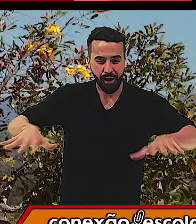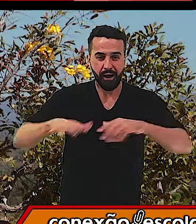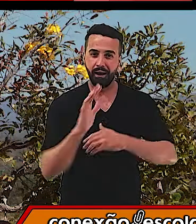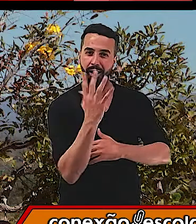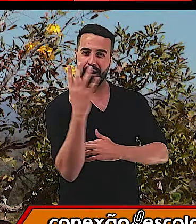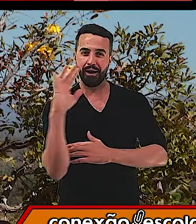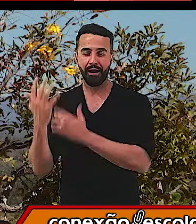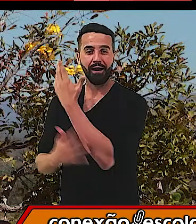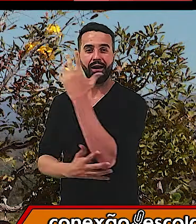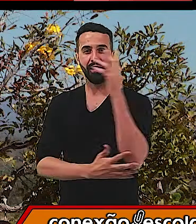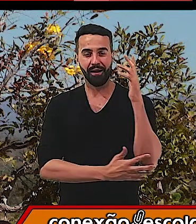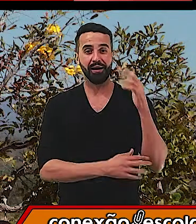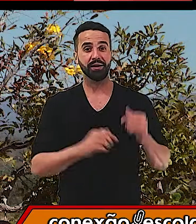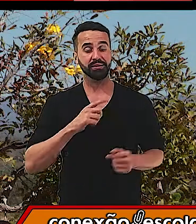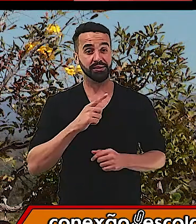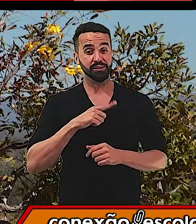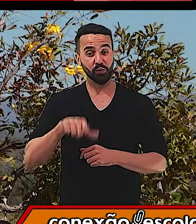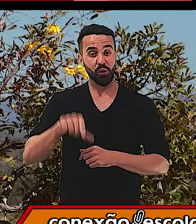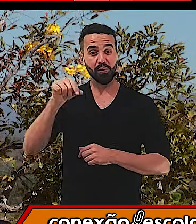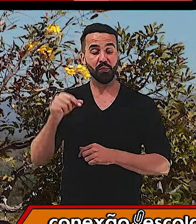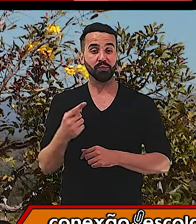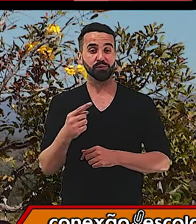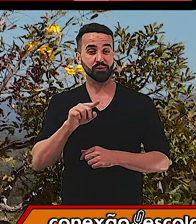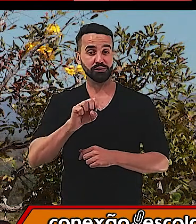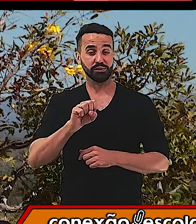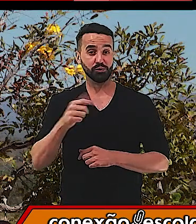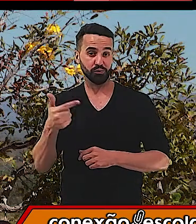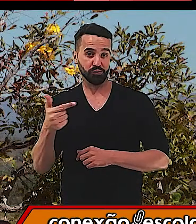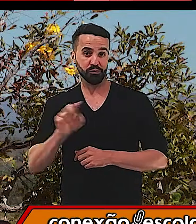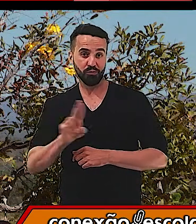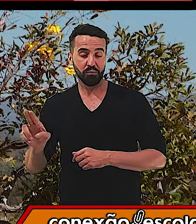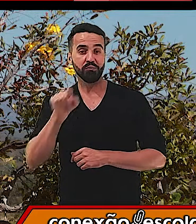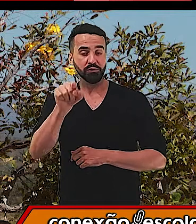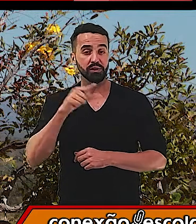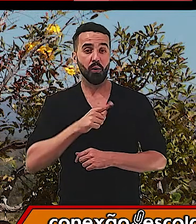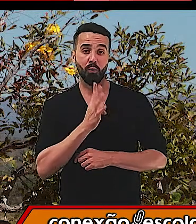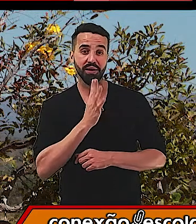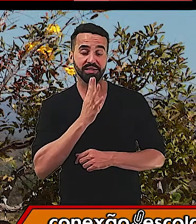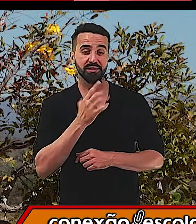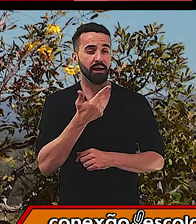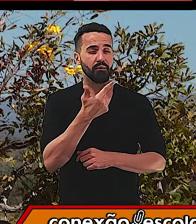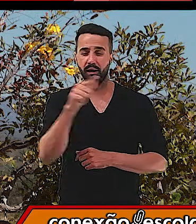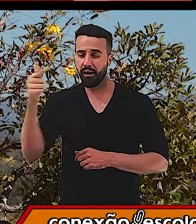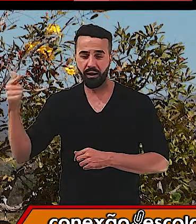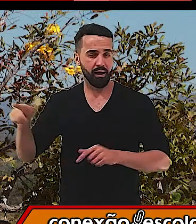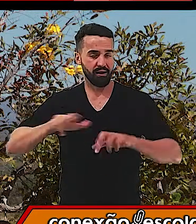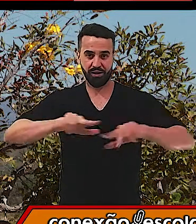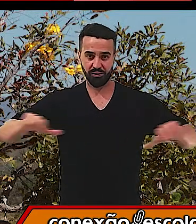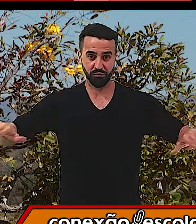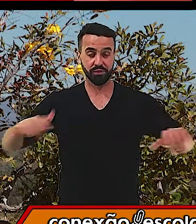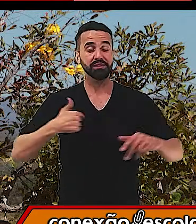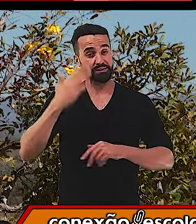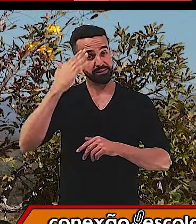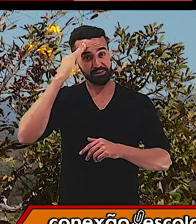escolhemos um sobrenome aqui para trazer para vocês, mas vocês vão descobrir vários outros no decorrer dessa aula e vão entender também por que